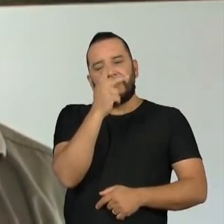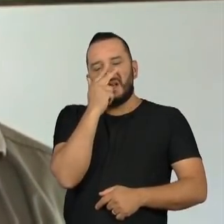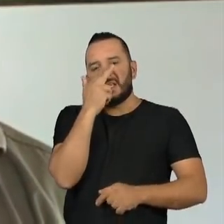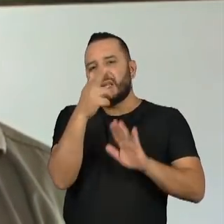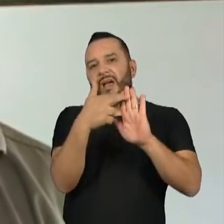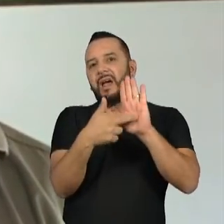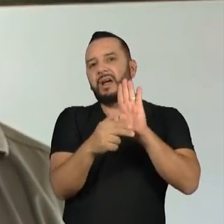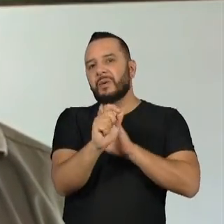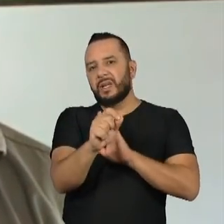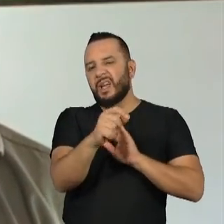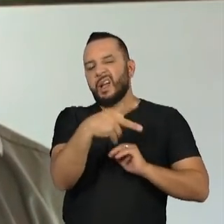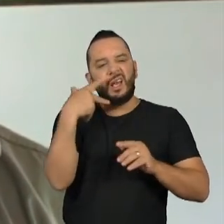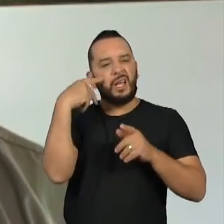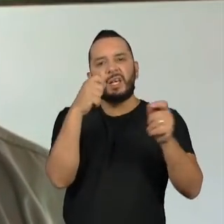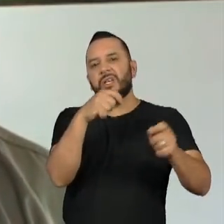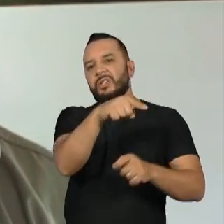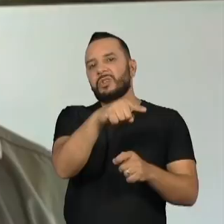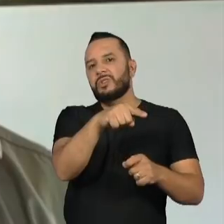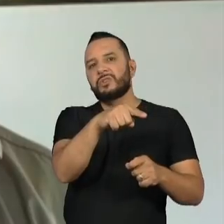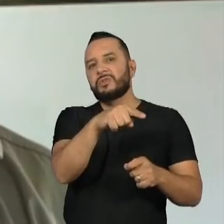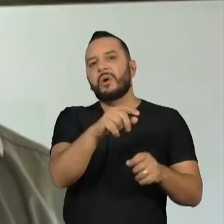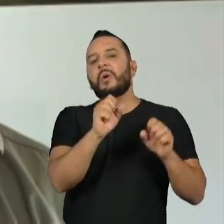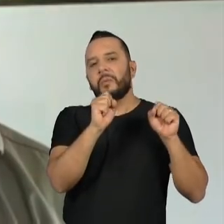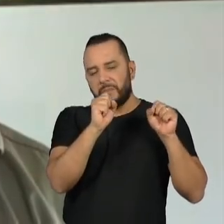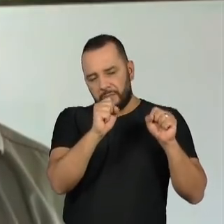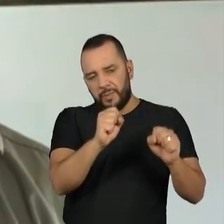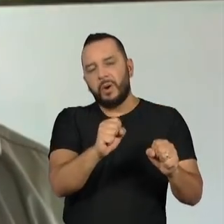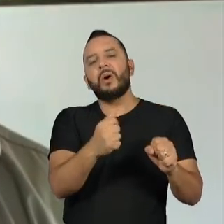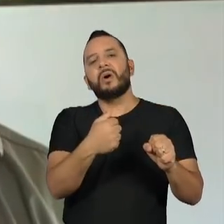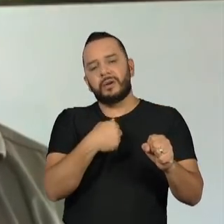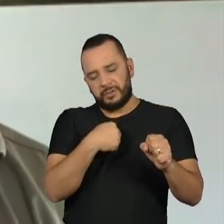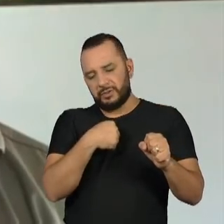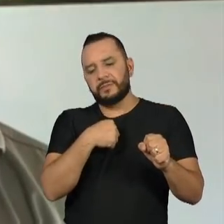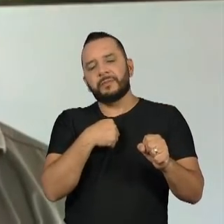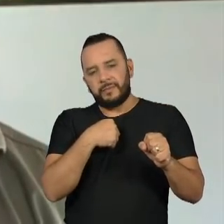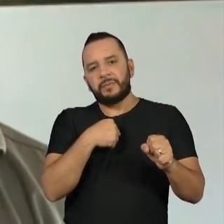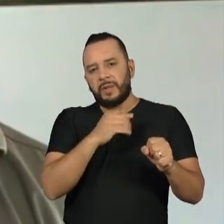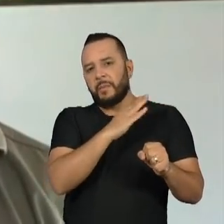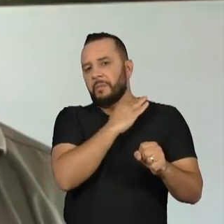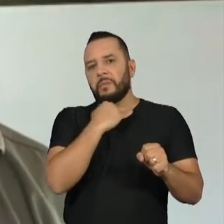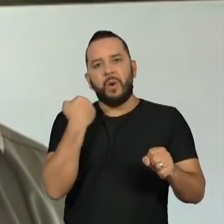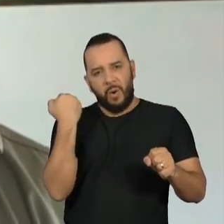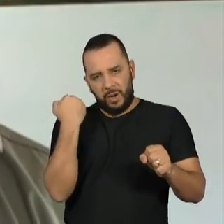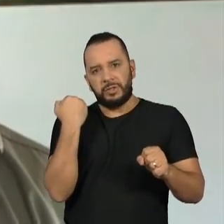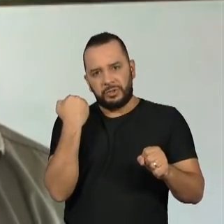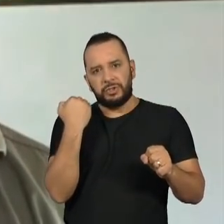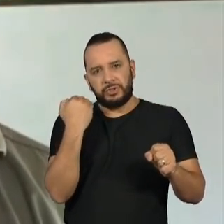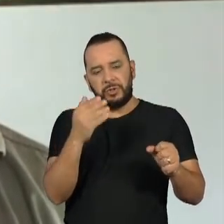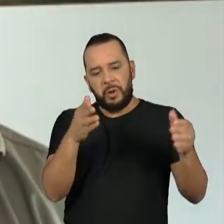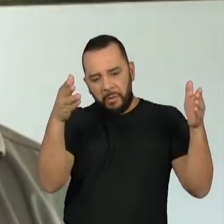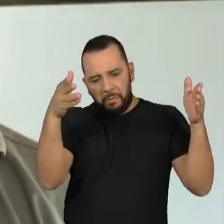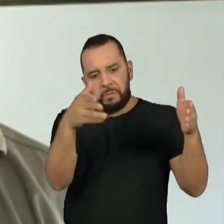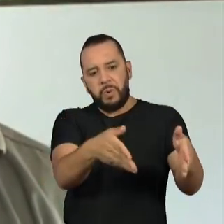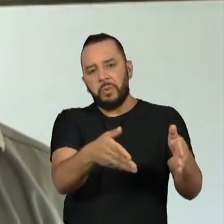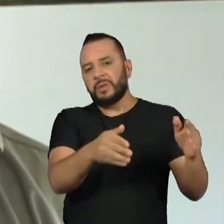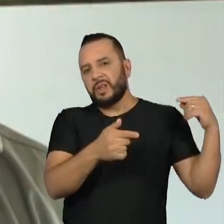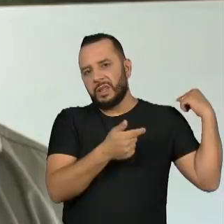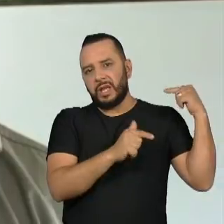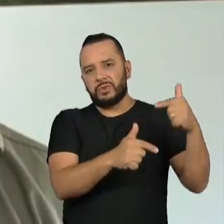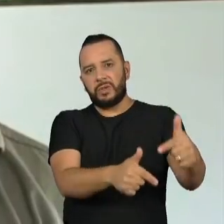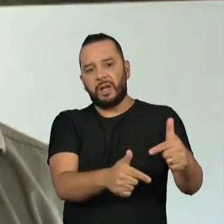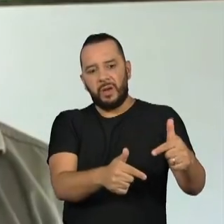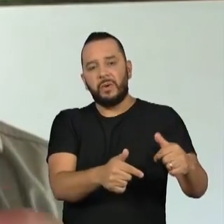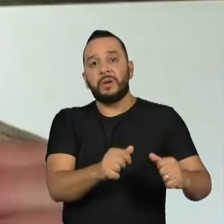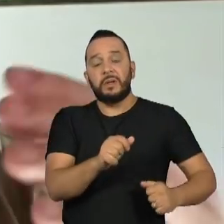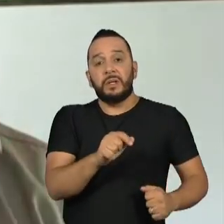dizendo que o índio pode fazer os seus enterros tradicionais. Então, o morto estava fora da aldeia e ele